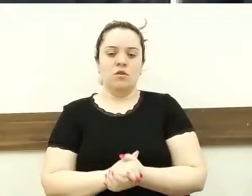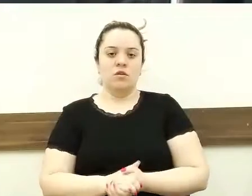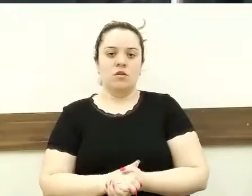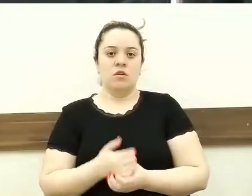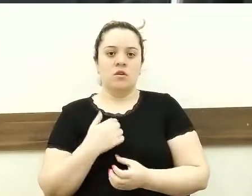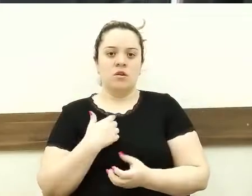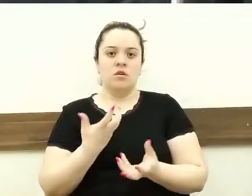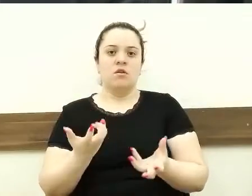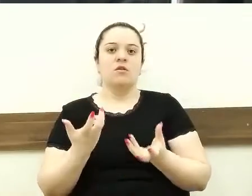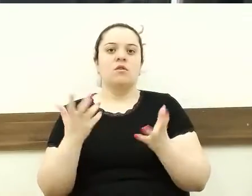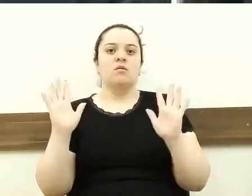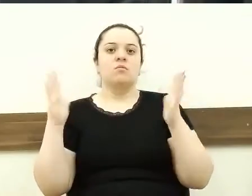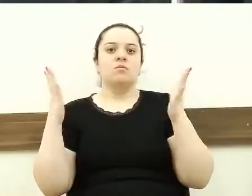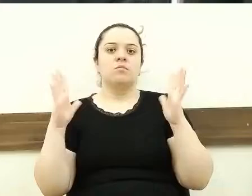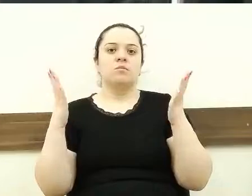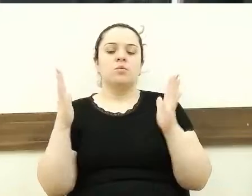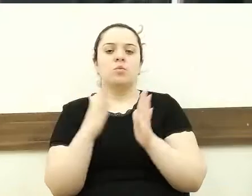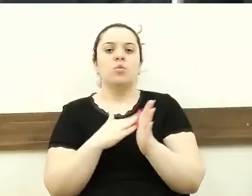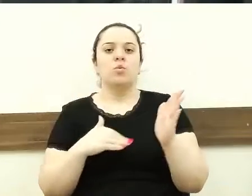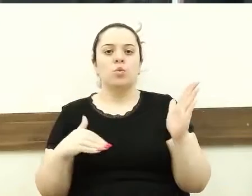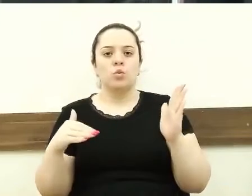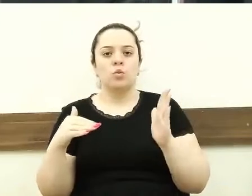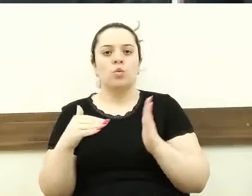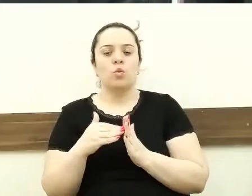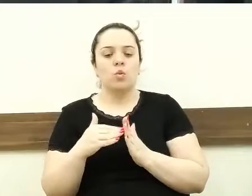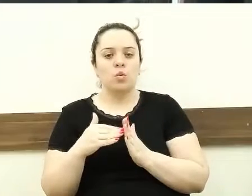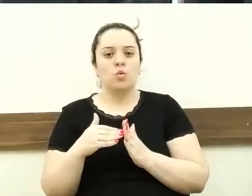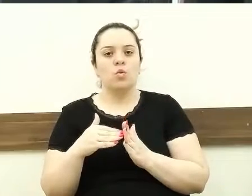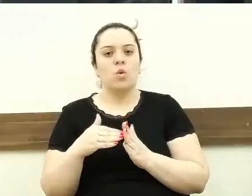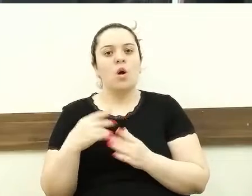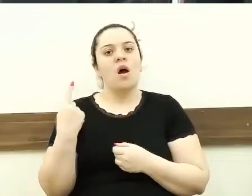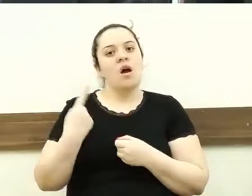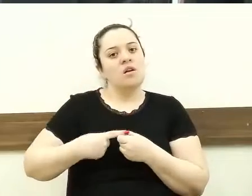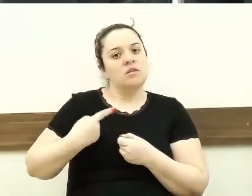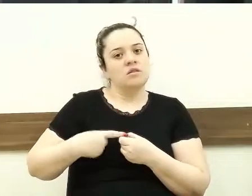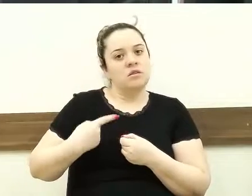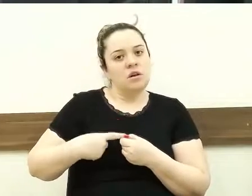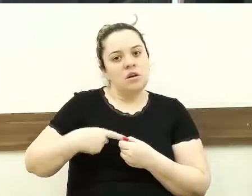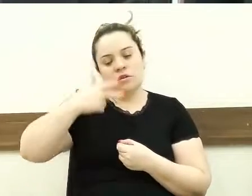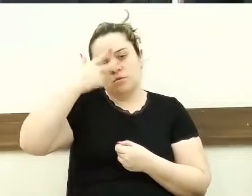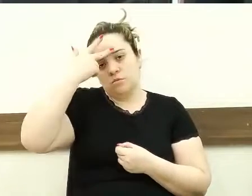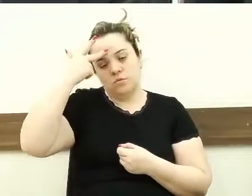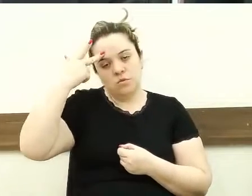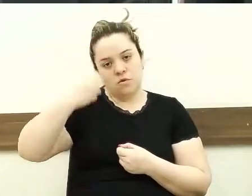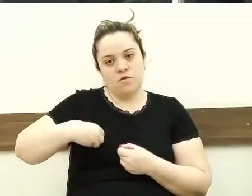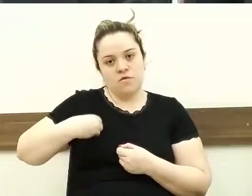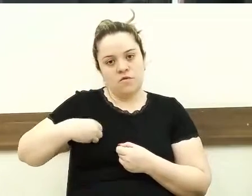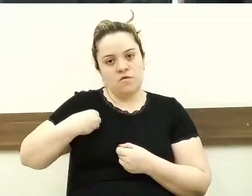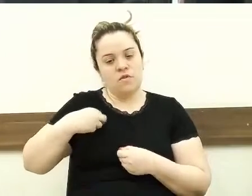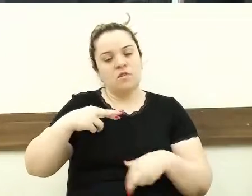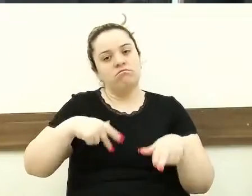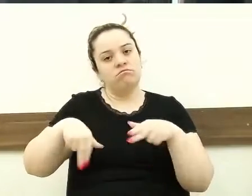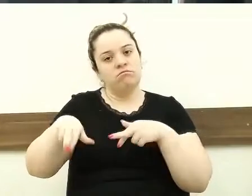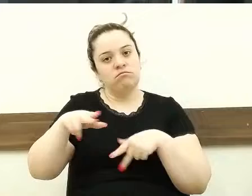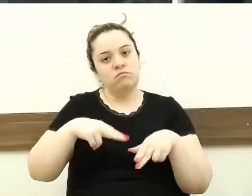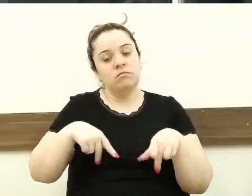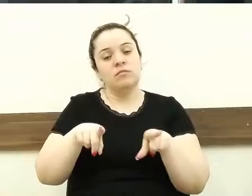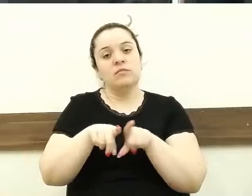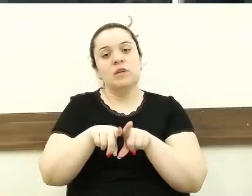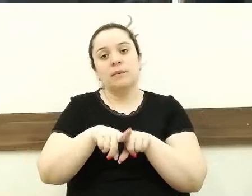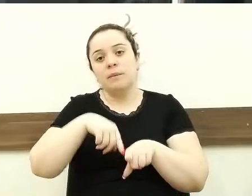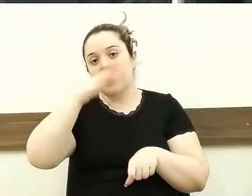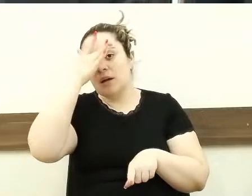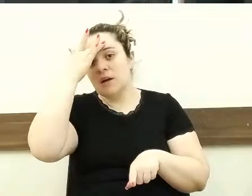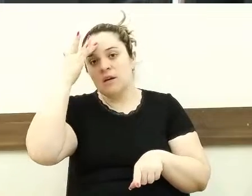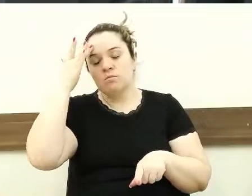municípios, os guairenses e também as pessoas envolvidas nesses